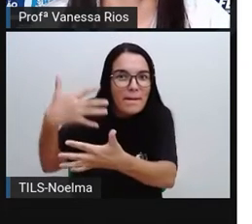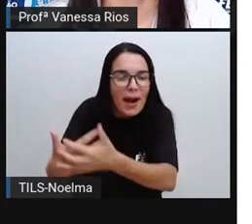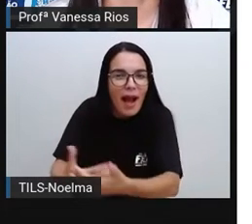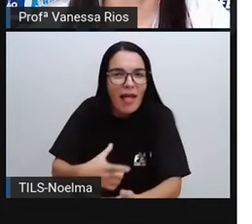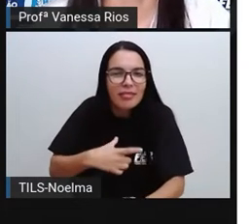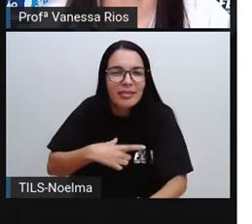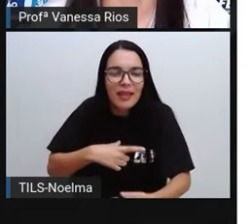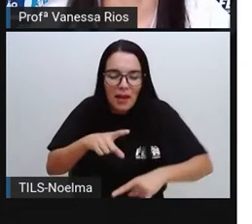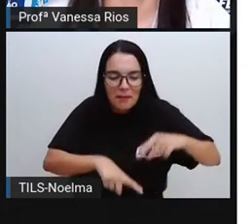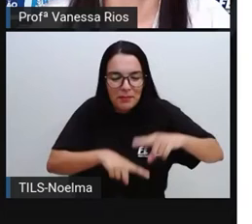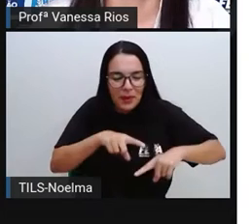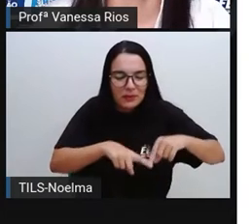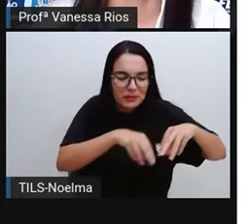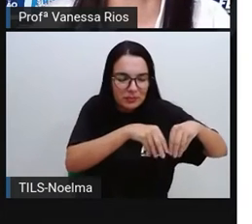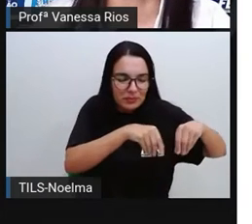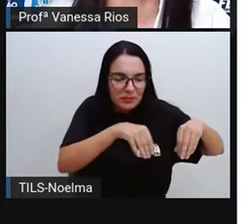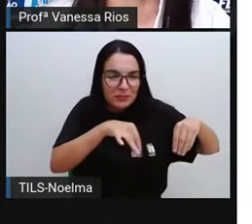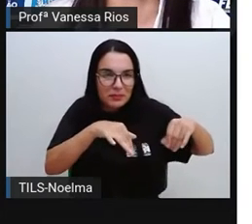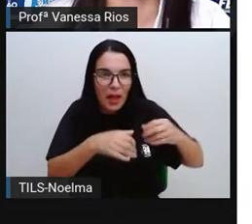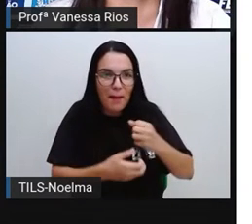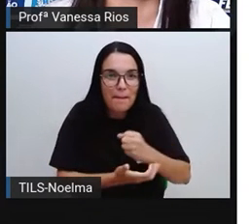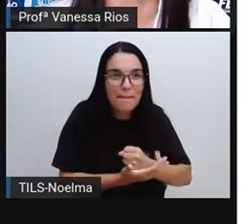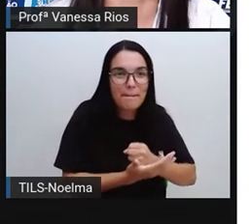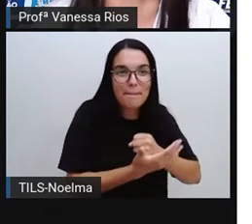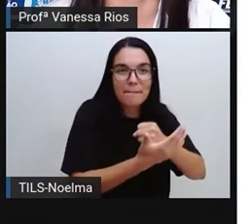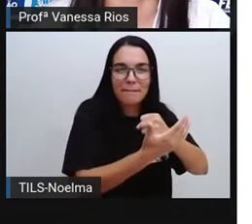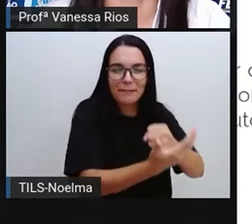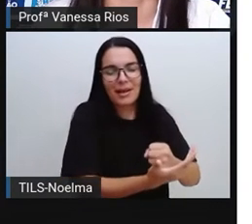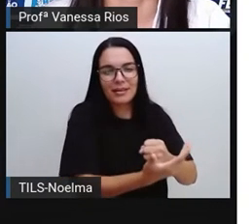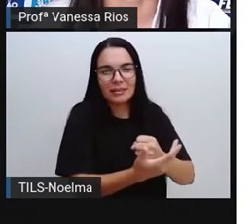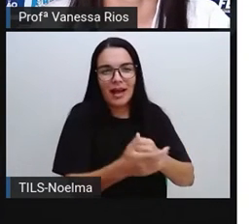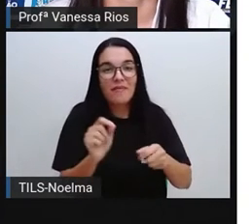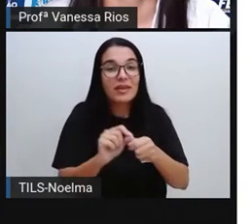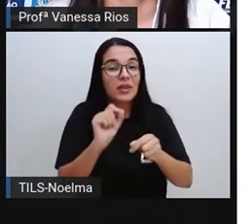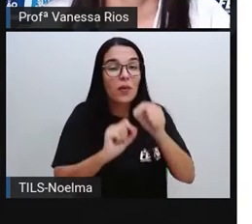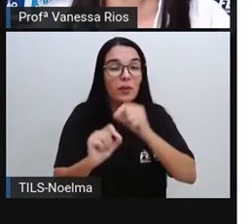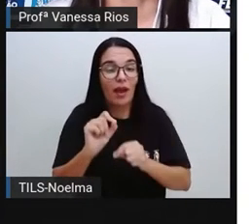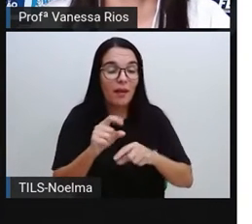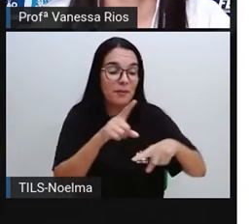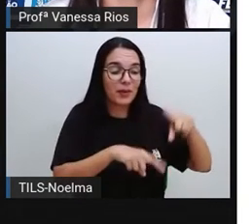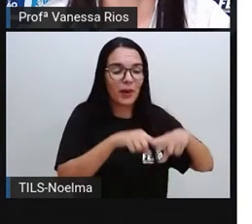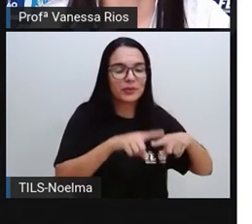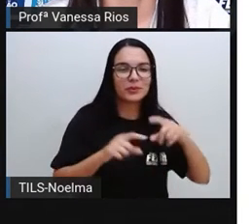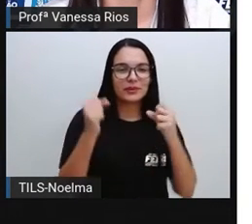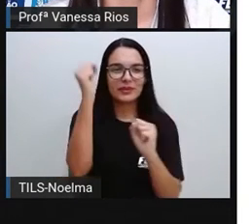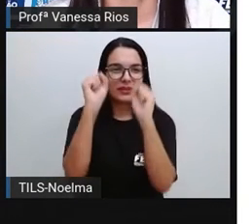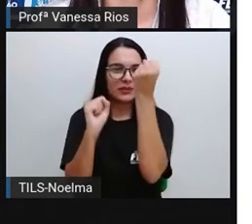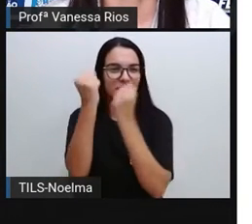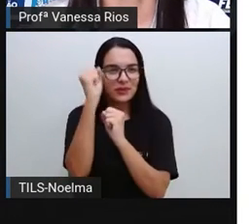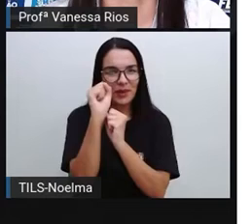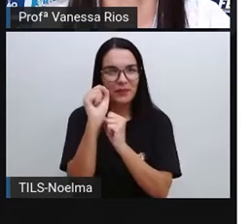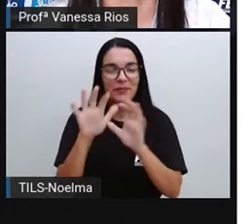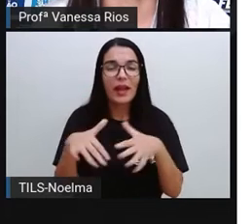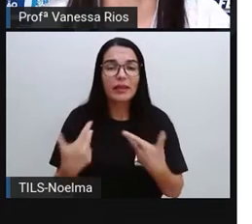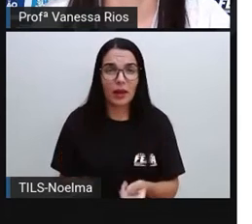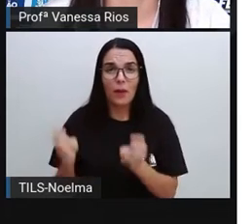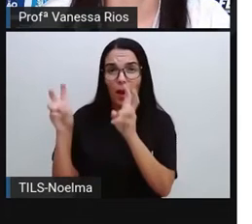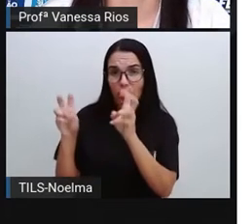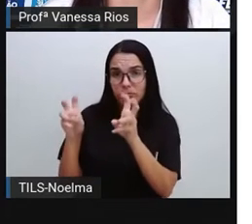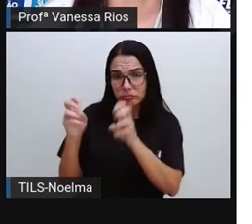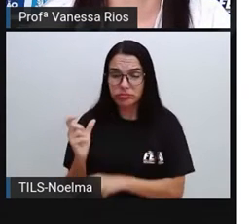clima para a produção de bens industrializados. O termo agricultura quer dizer